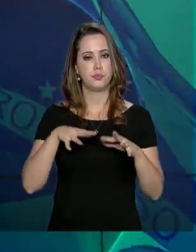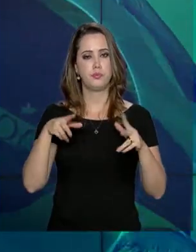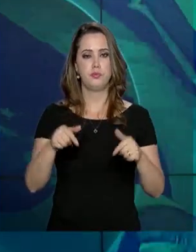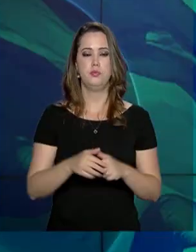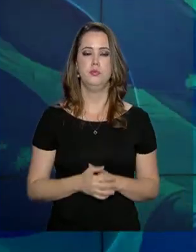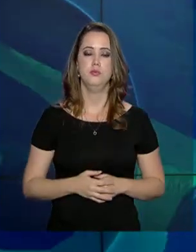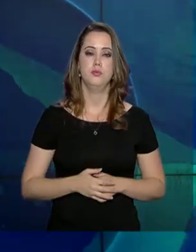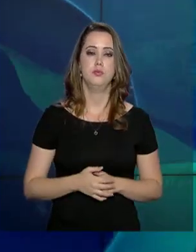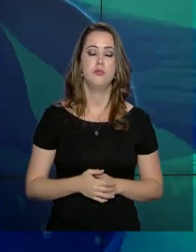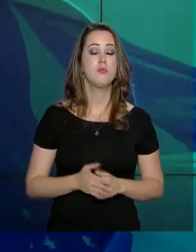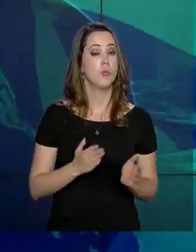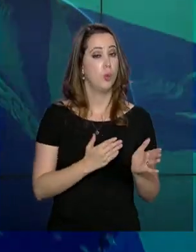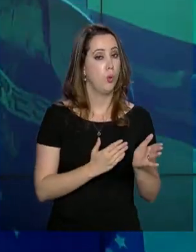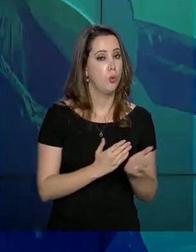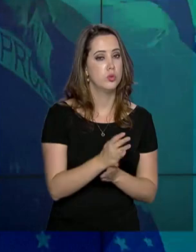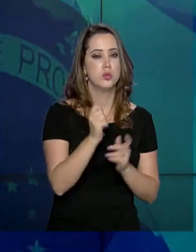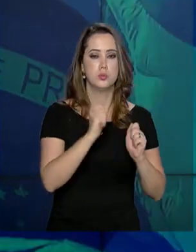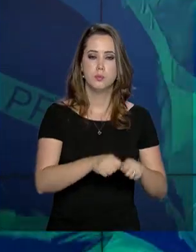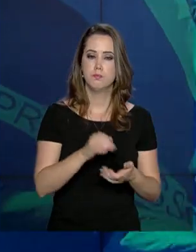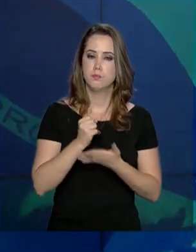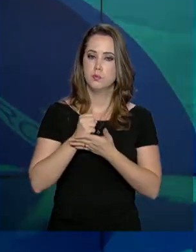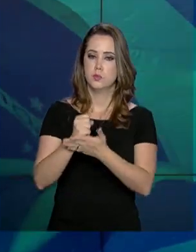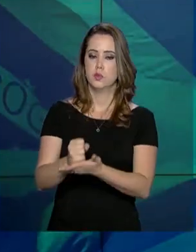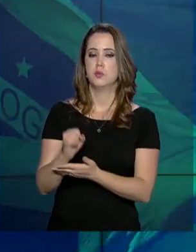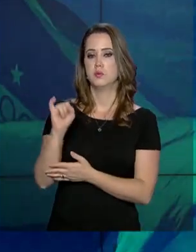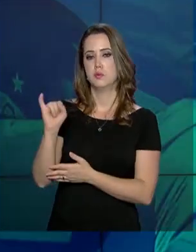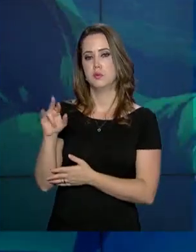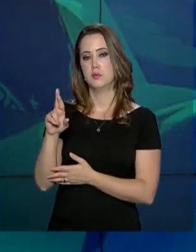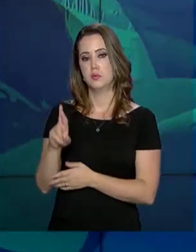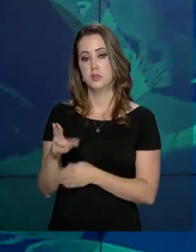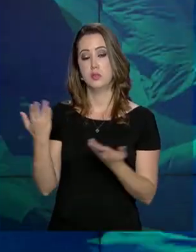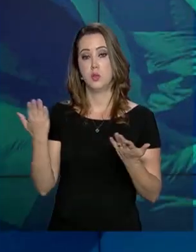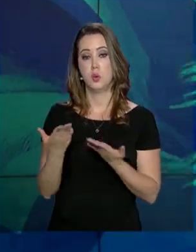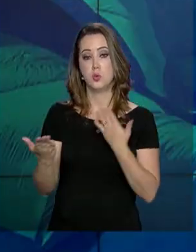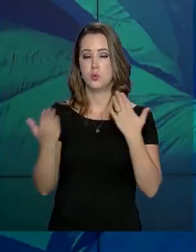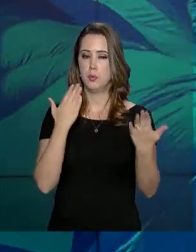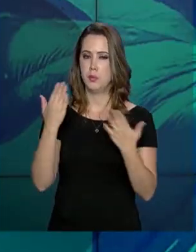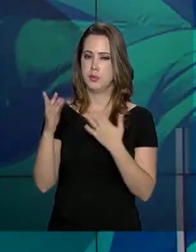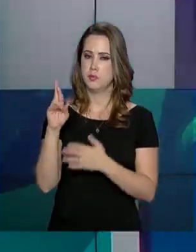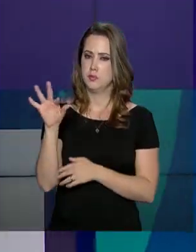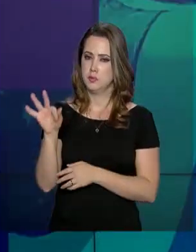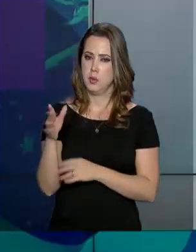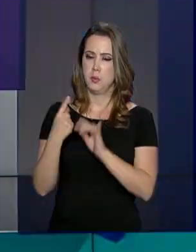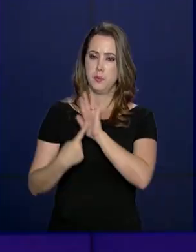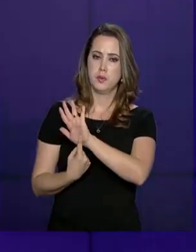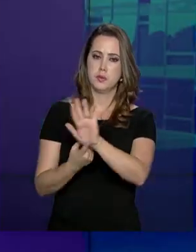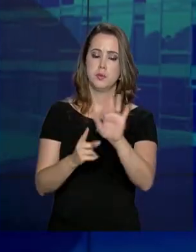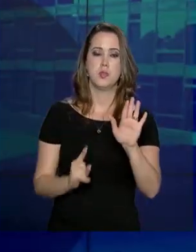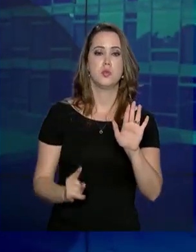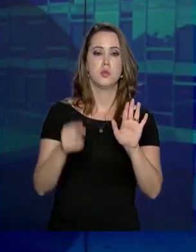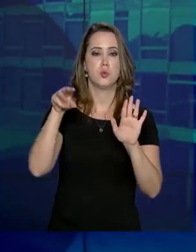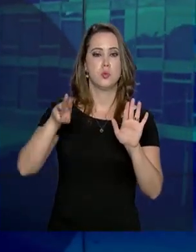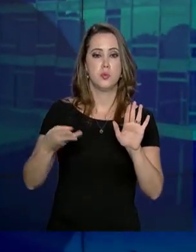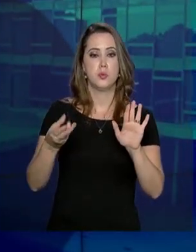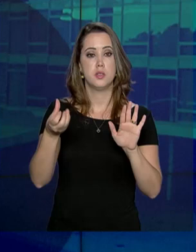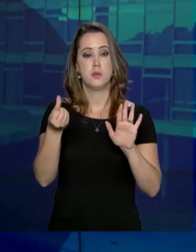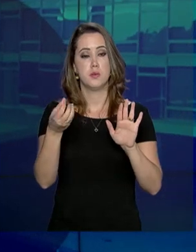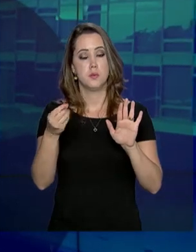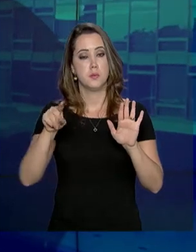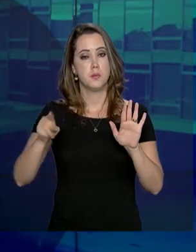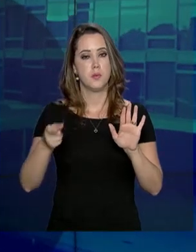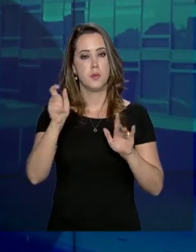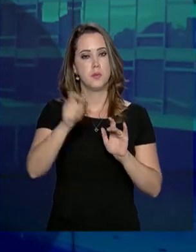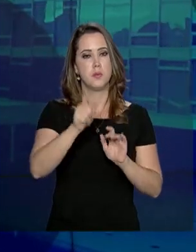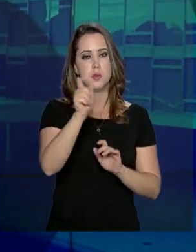prazo para a entrega das declarações do Imposto de Renda. O balanço de hoje da Receita Federal mostra que mais de 1 milhão e 600